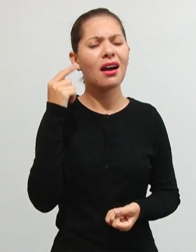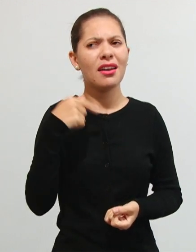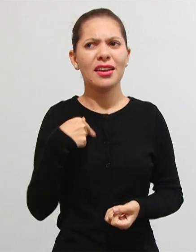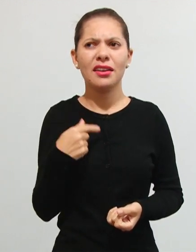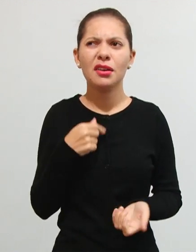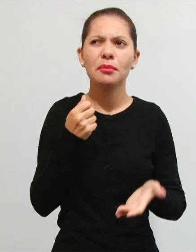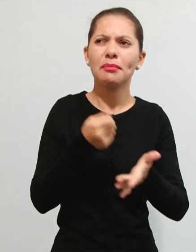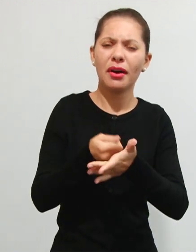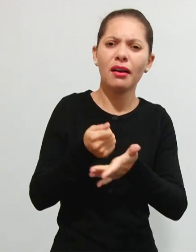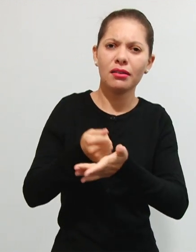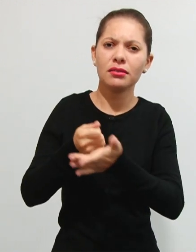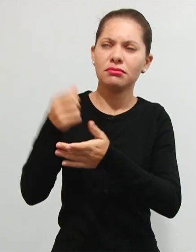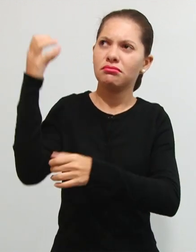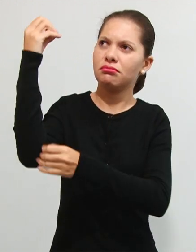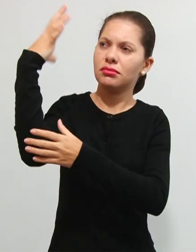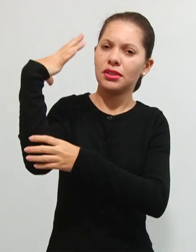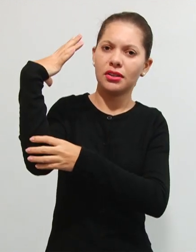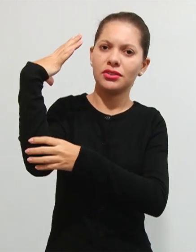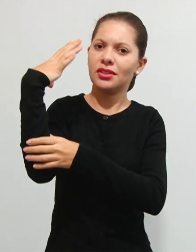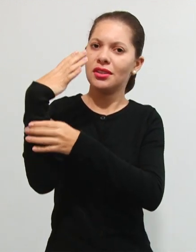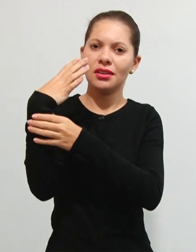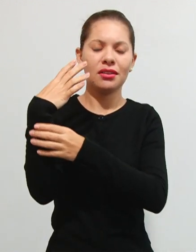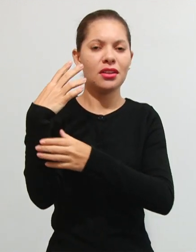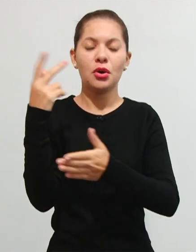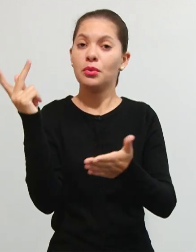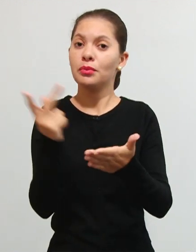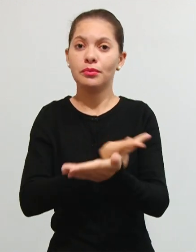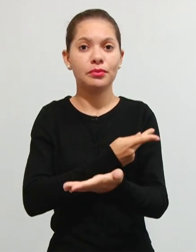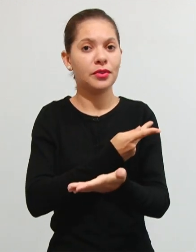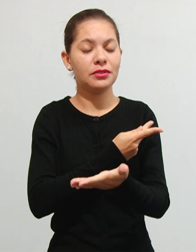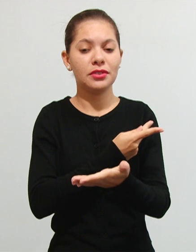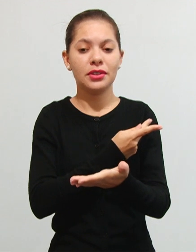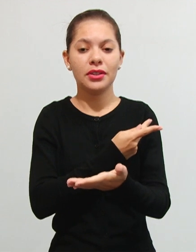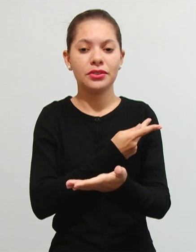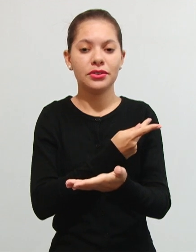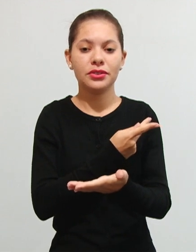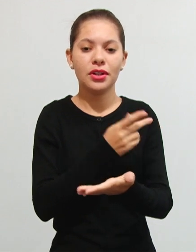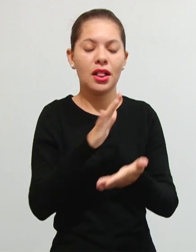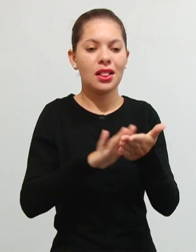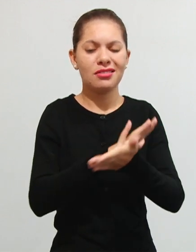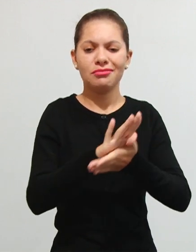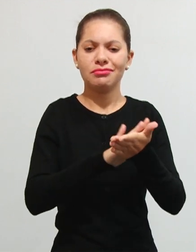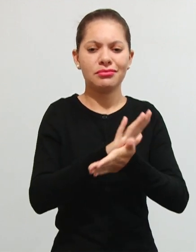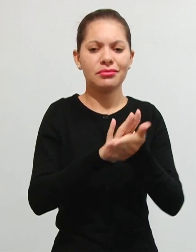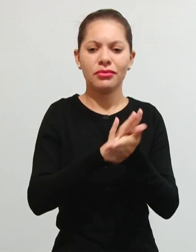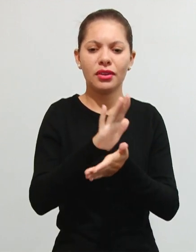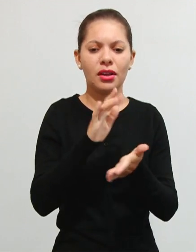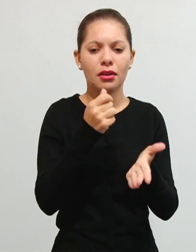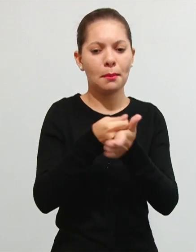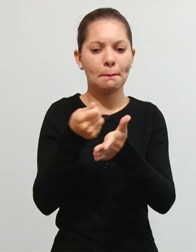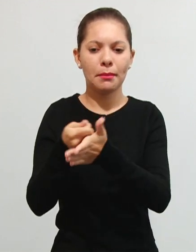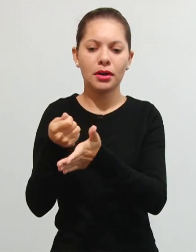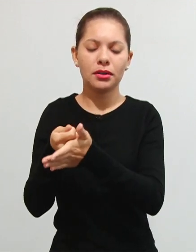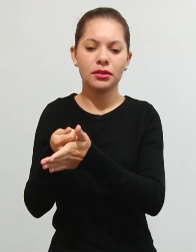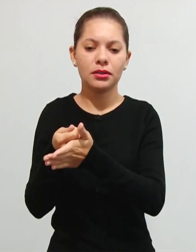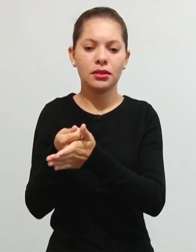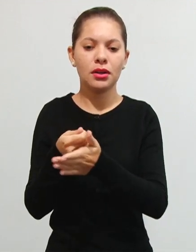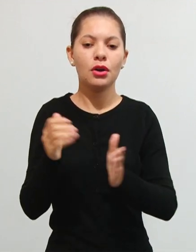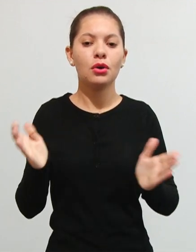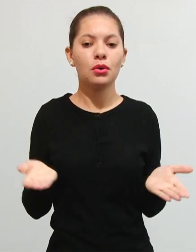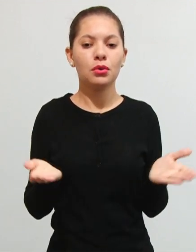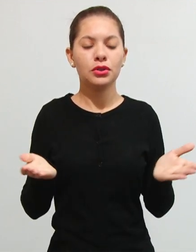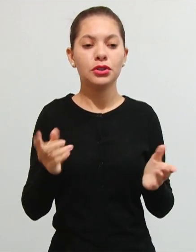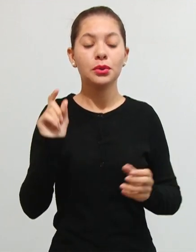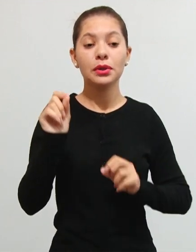pública mas essa informação não é verdadeira ninguém paga mais taxa de iluminação pública o que é pago hoje em dia é a